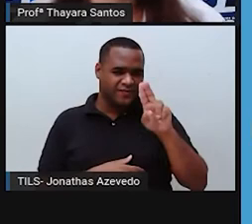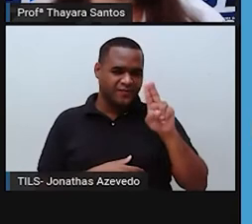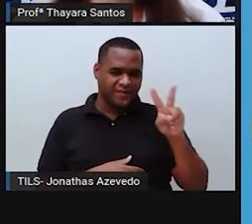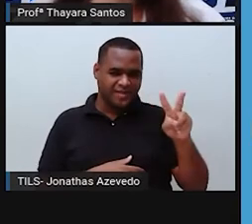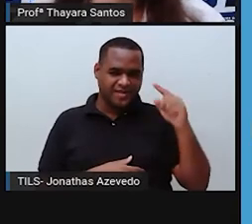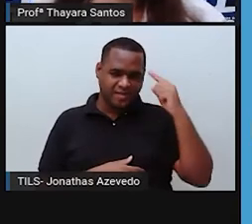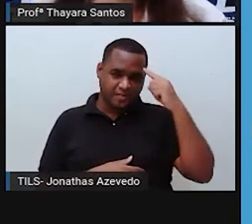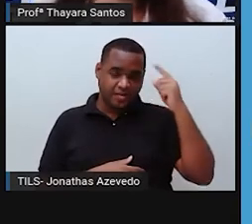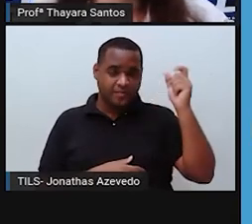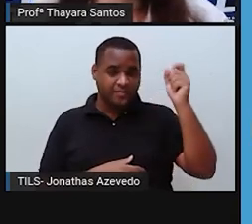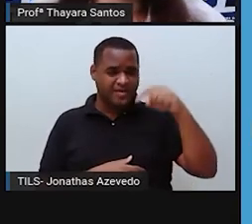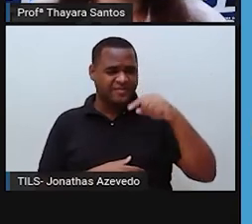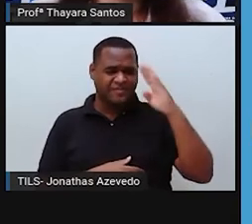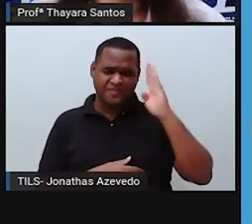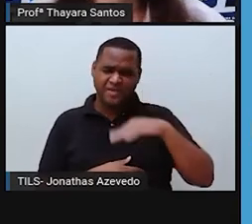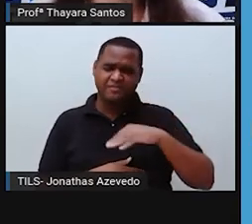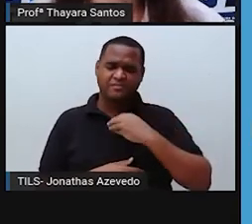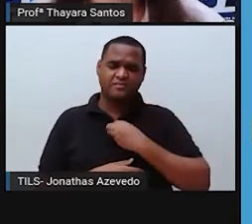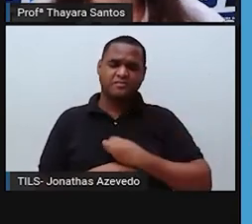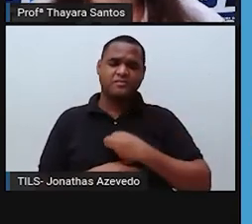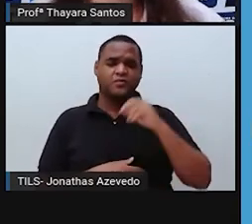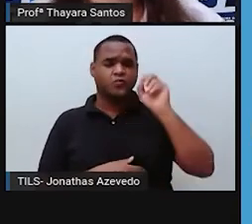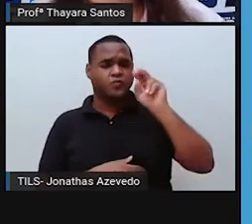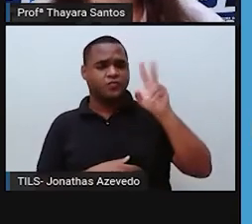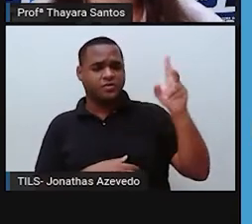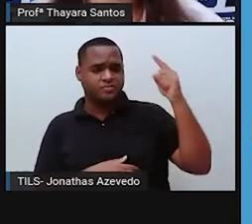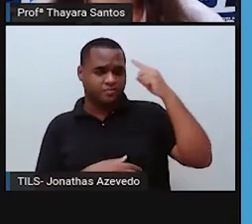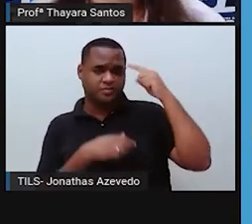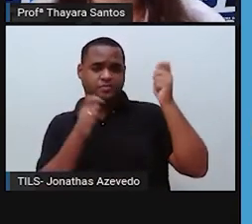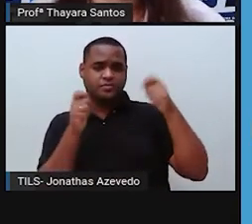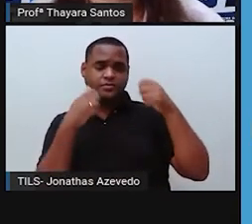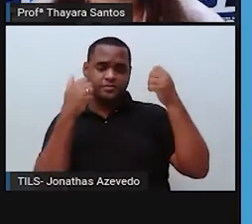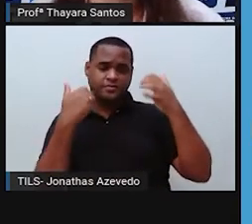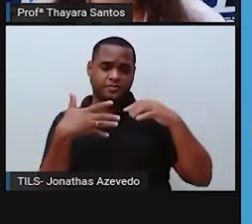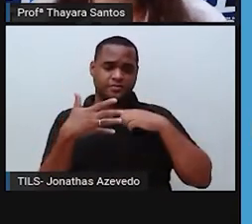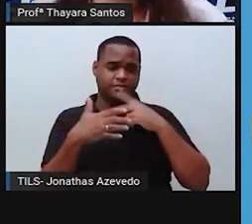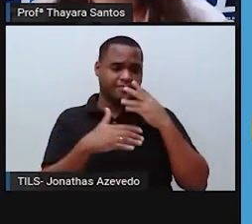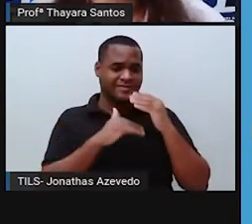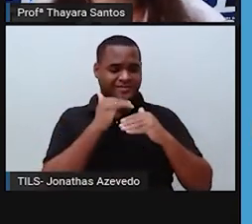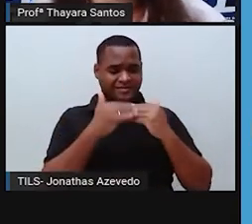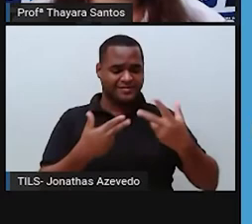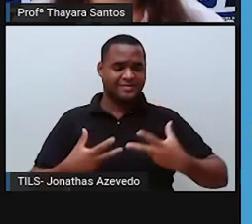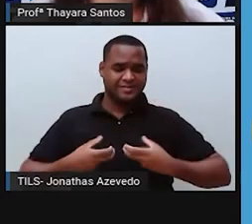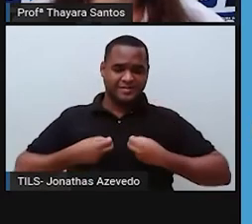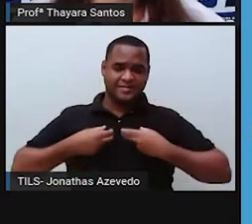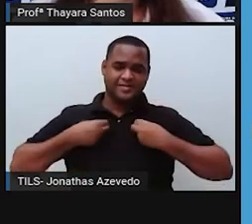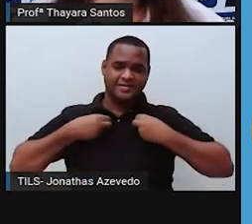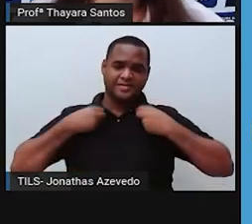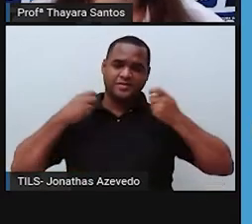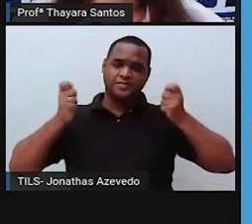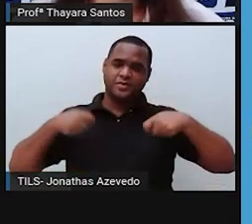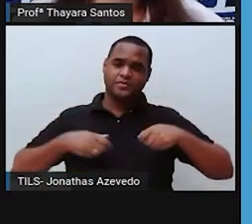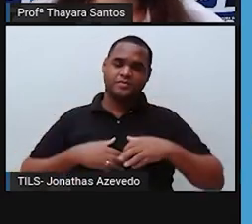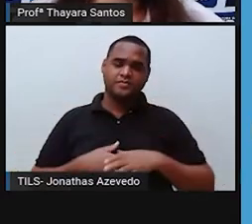raios nocivos que fazem mal para a gente. Que podem, inclusive, fazer com que a gente desenvolva câncer. A atmosfera, ela tem uma camada